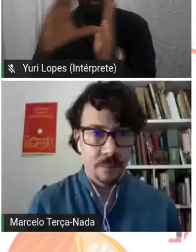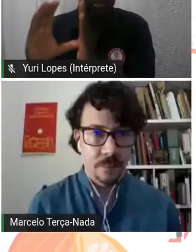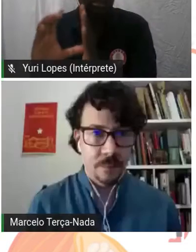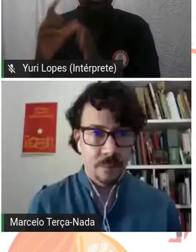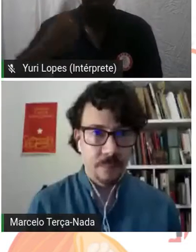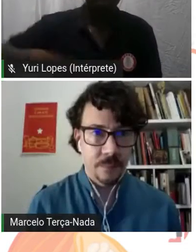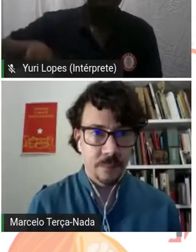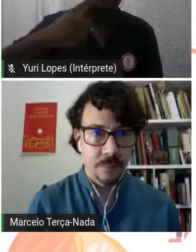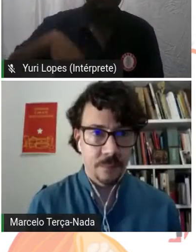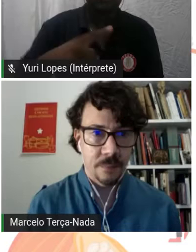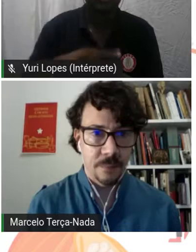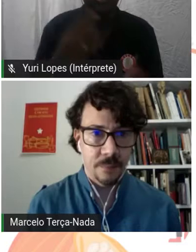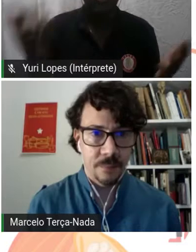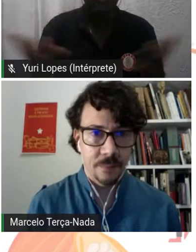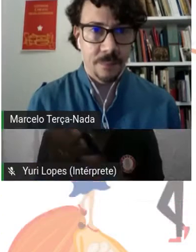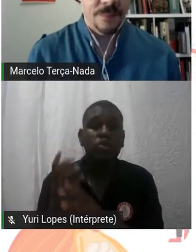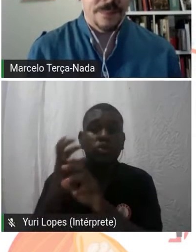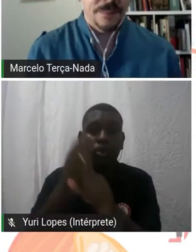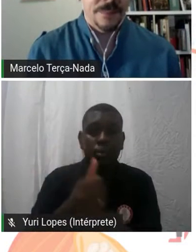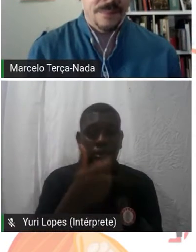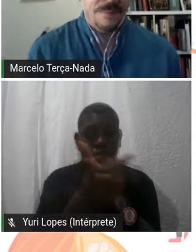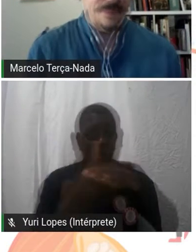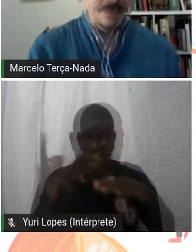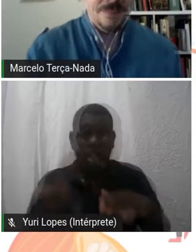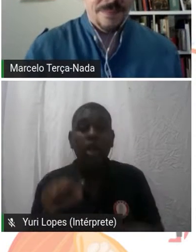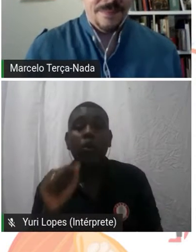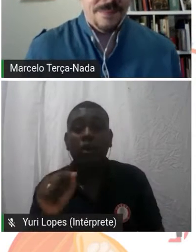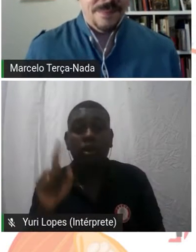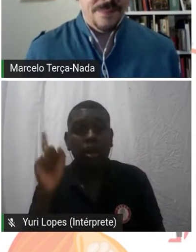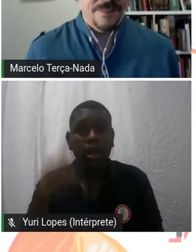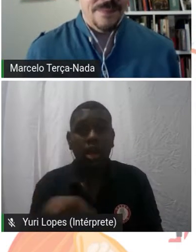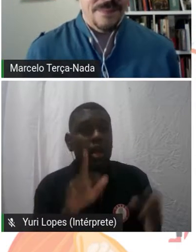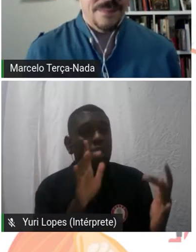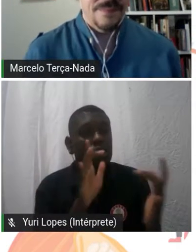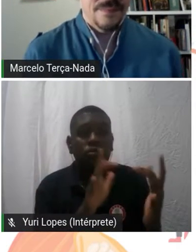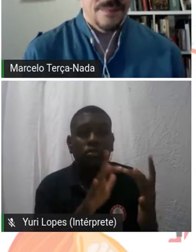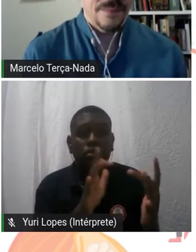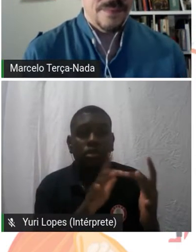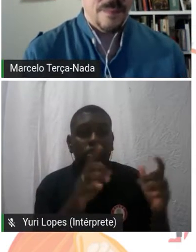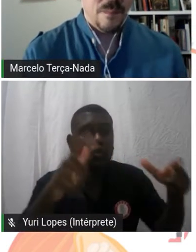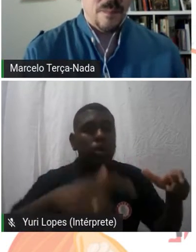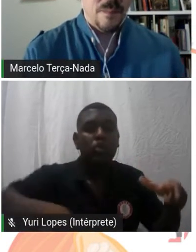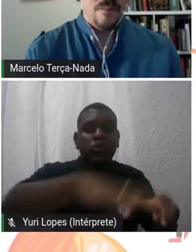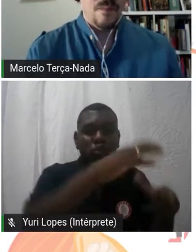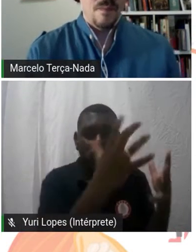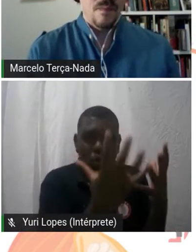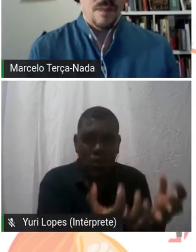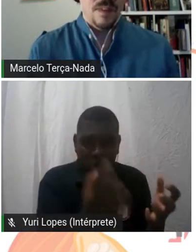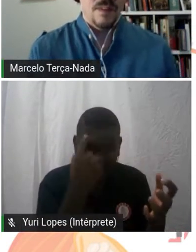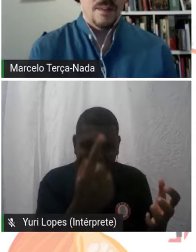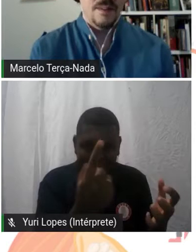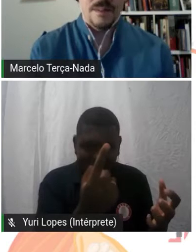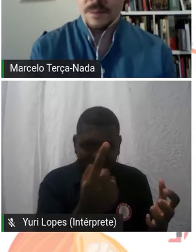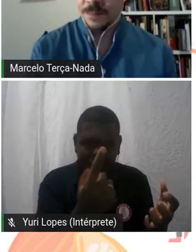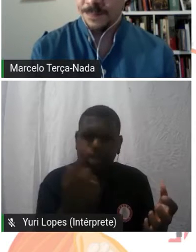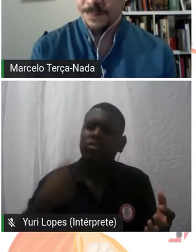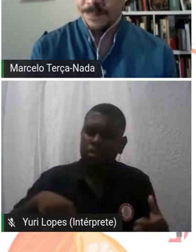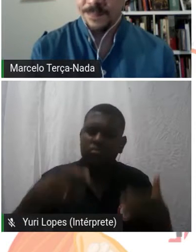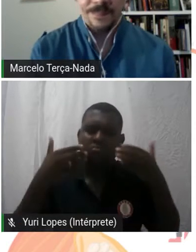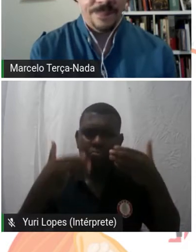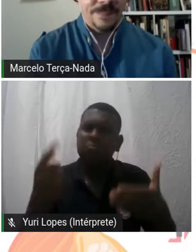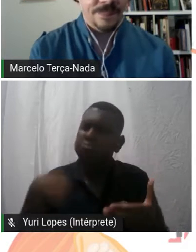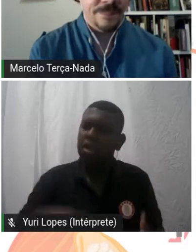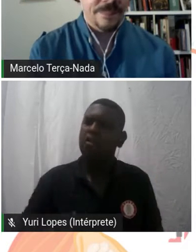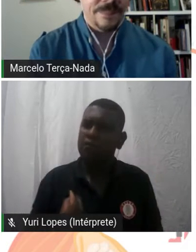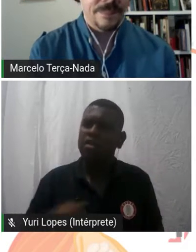cooperados, 70% são mulheres. Então, mostrar que mesmo estando no semiárido, mesmo a gente tendo a